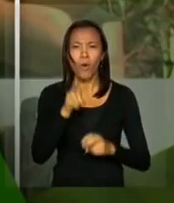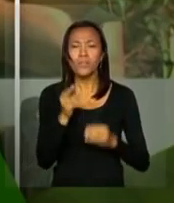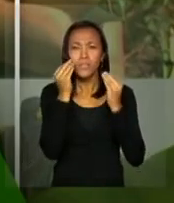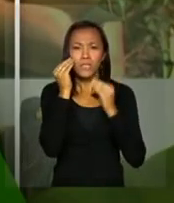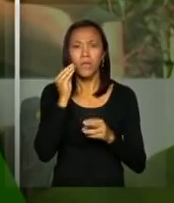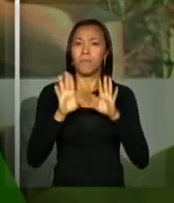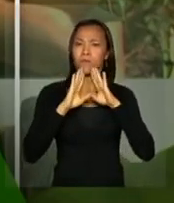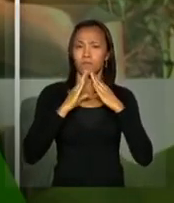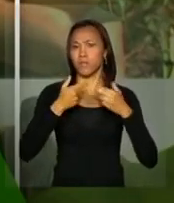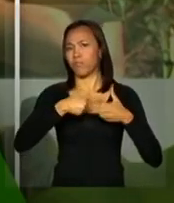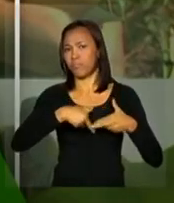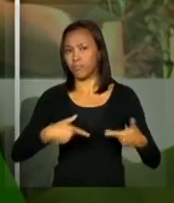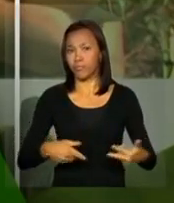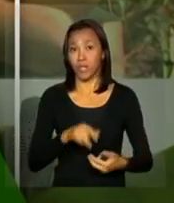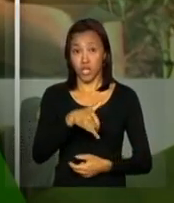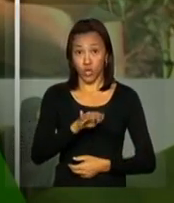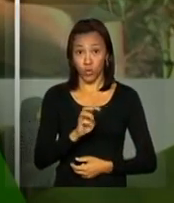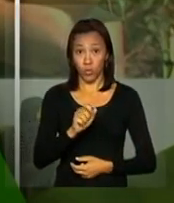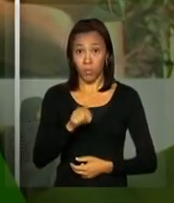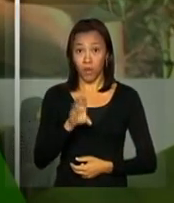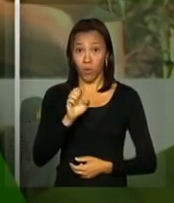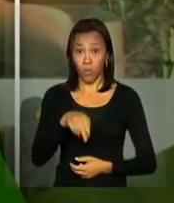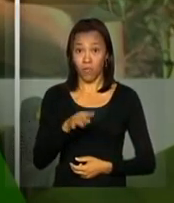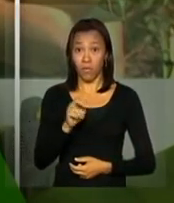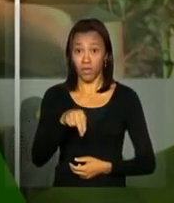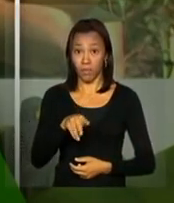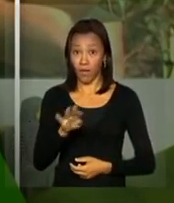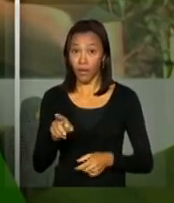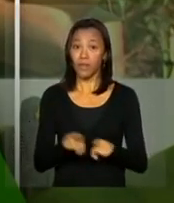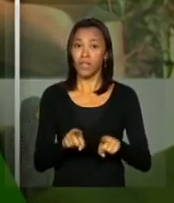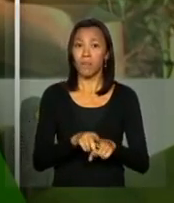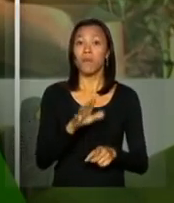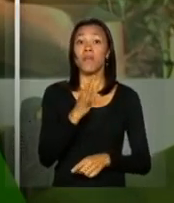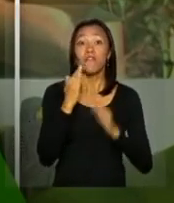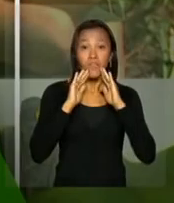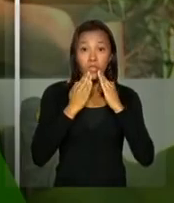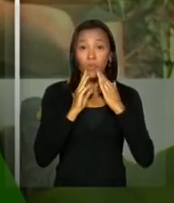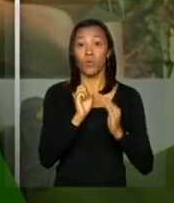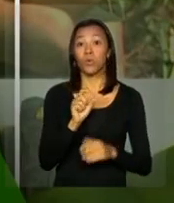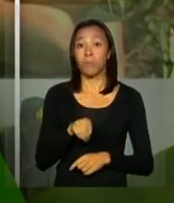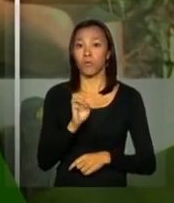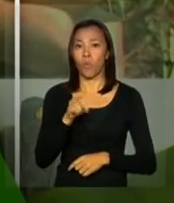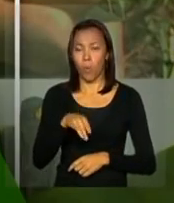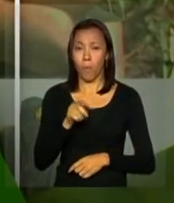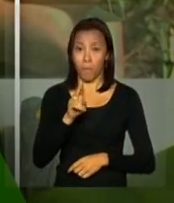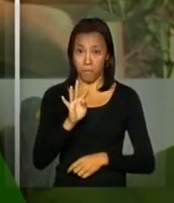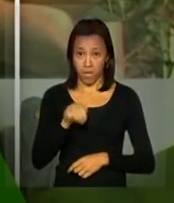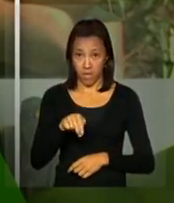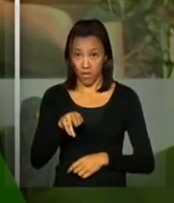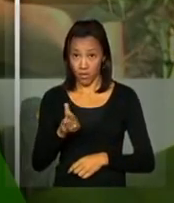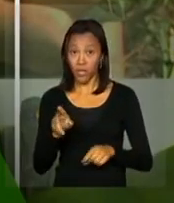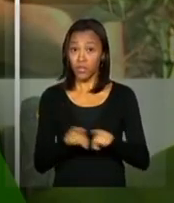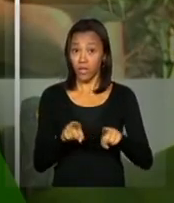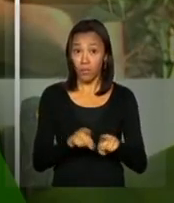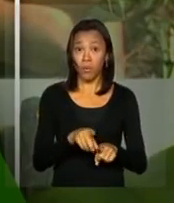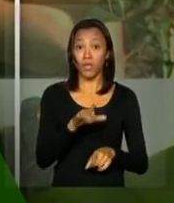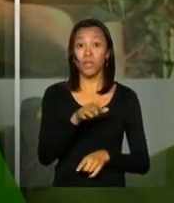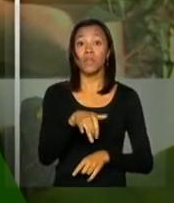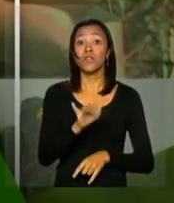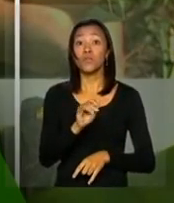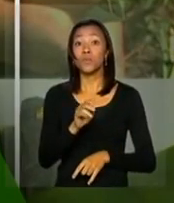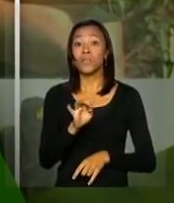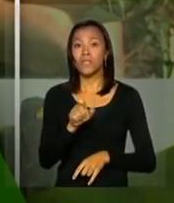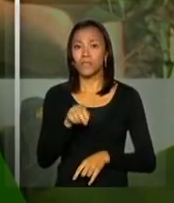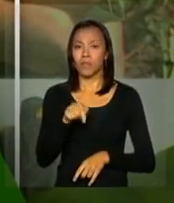sociais. Acesse youtube.com.br tvnbr, facebook.com.br tvnbr e twitter.com